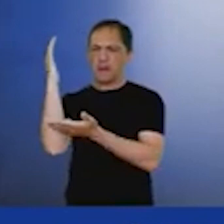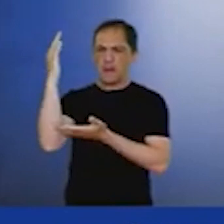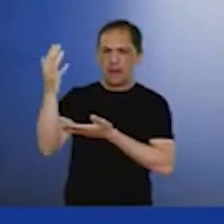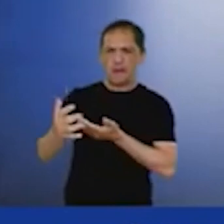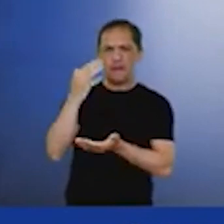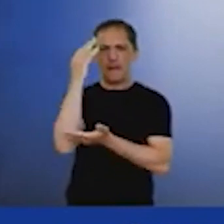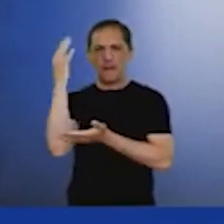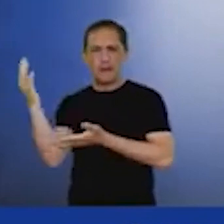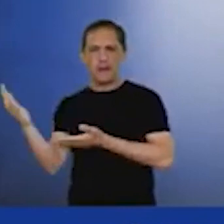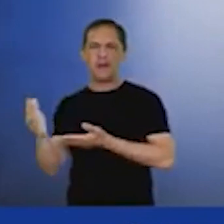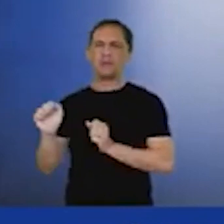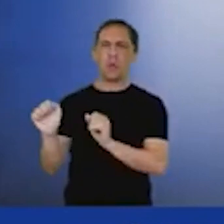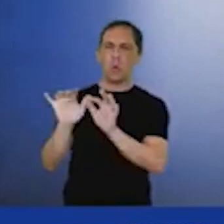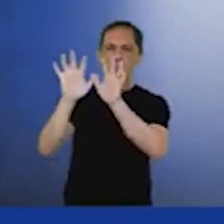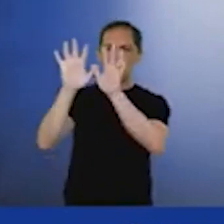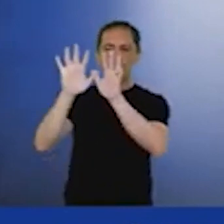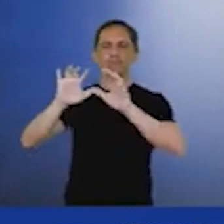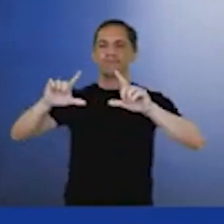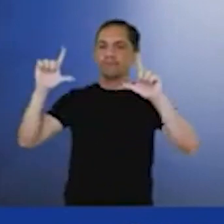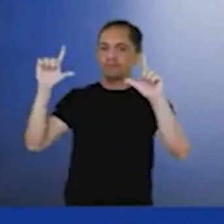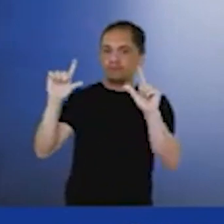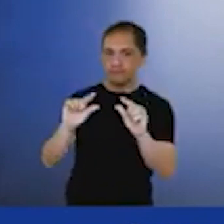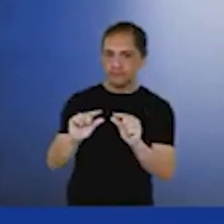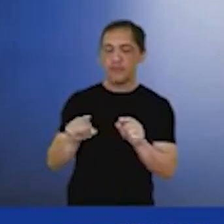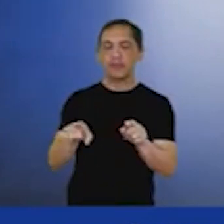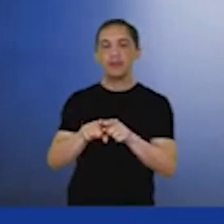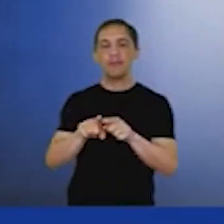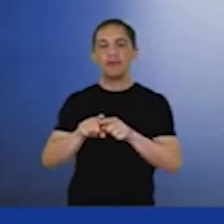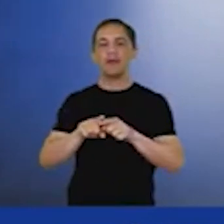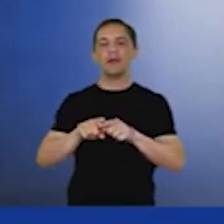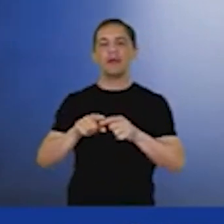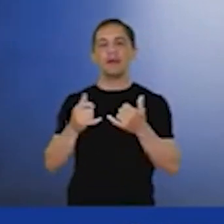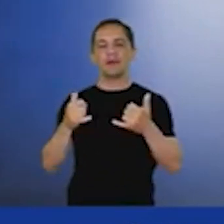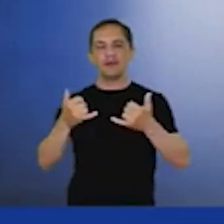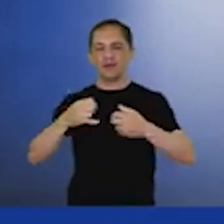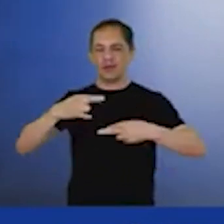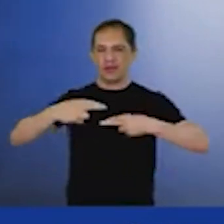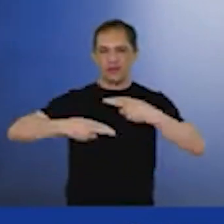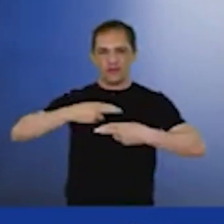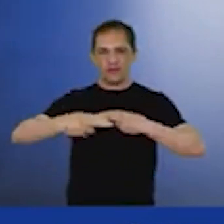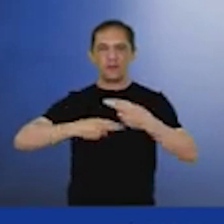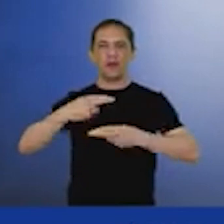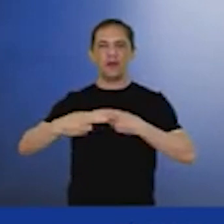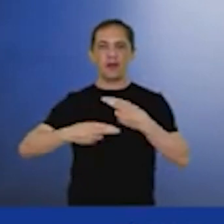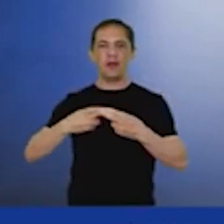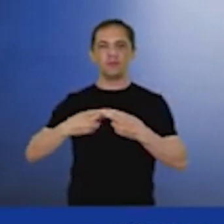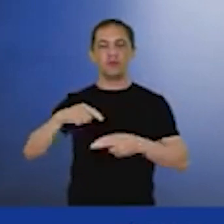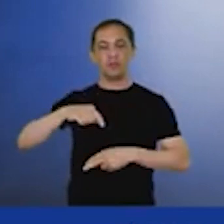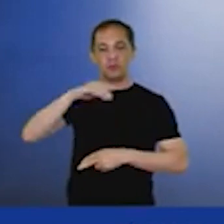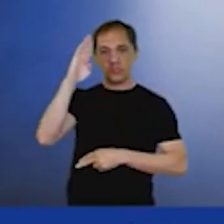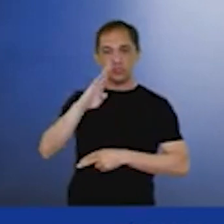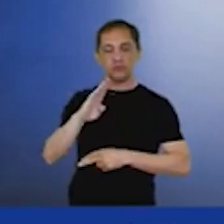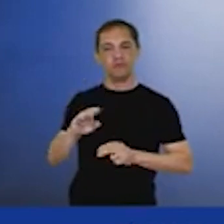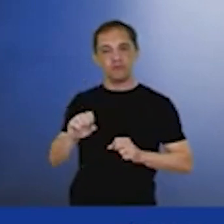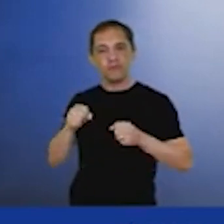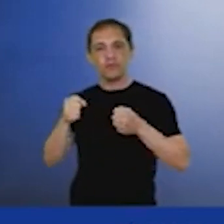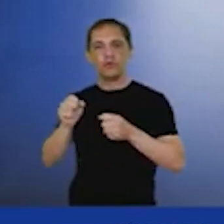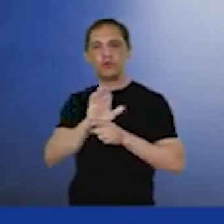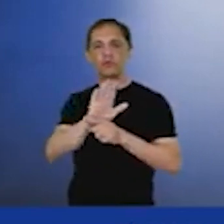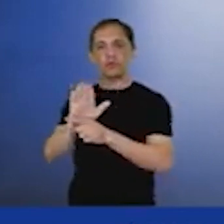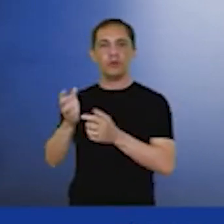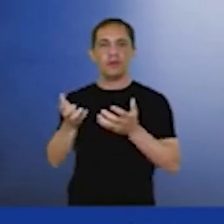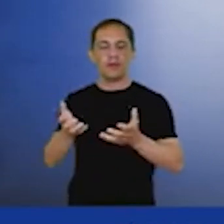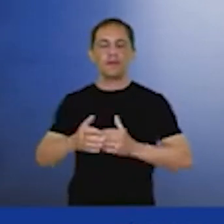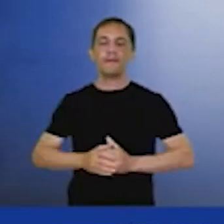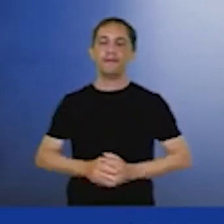renovável, onde o Brasil ocupa um importante lugar. Lembramos que este espaço é uma parceria